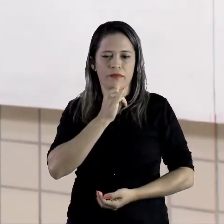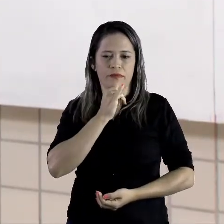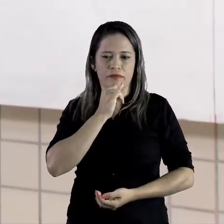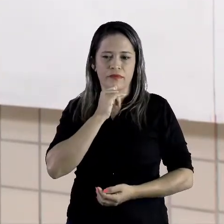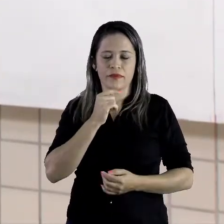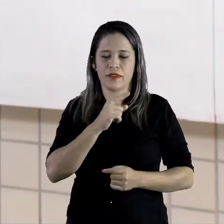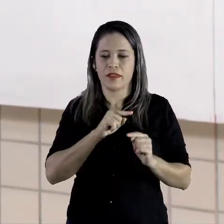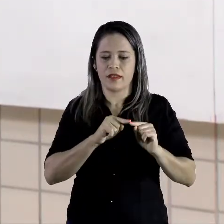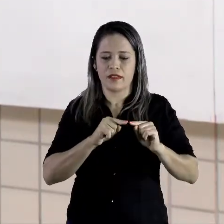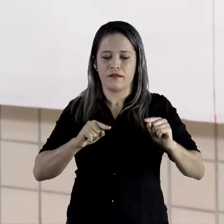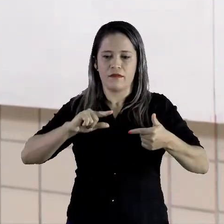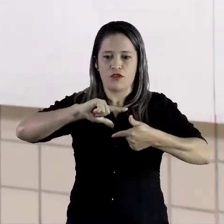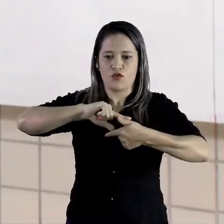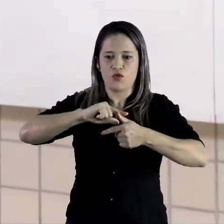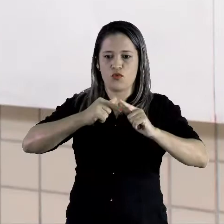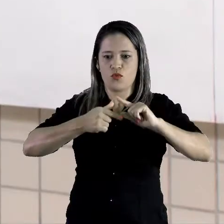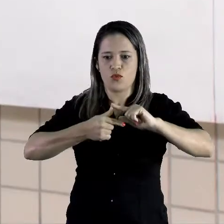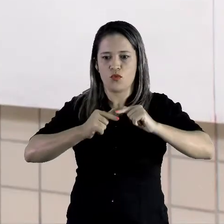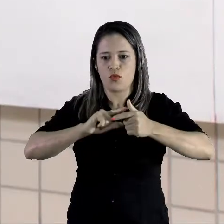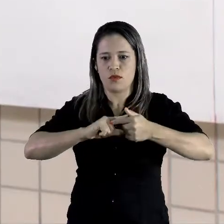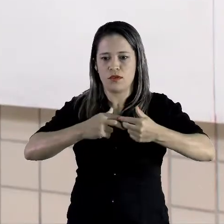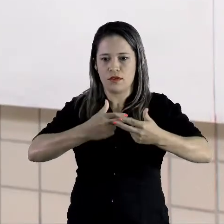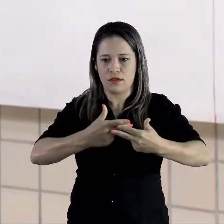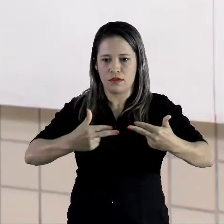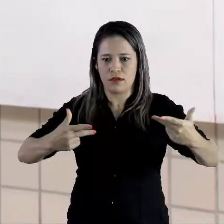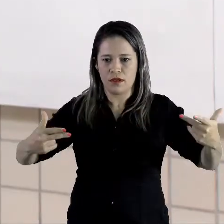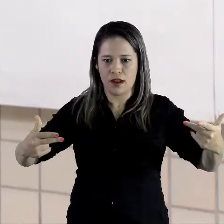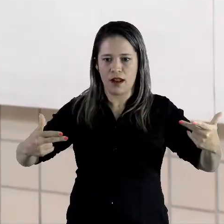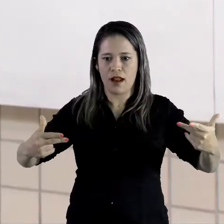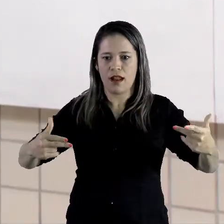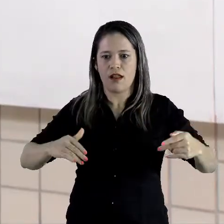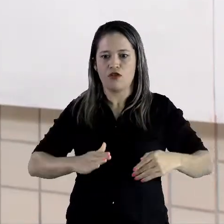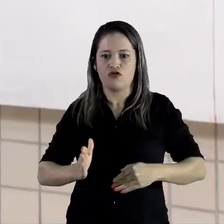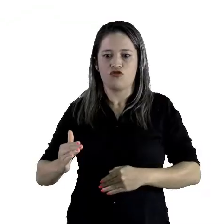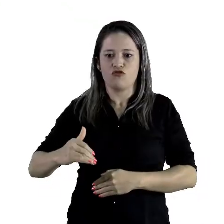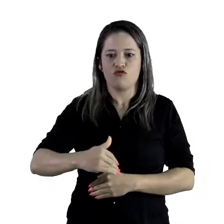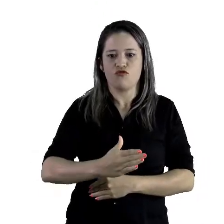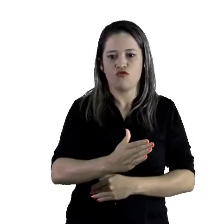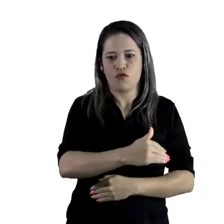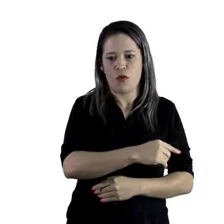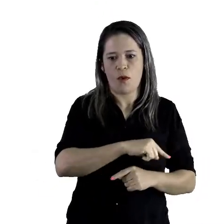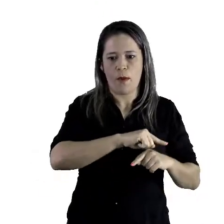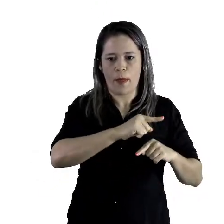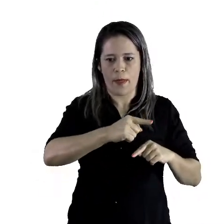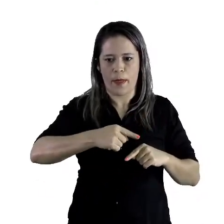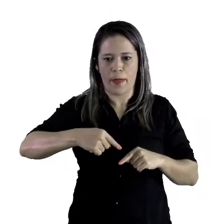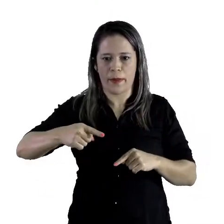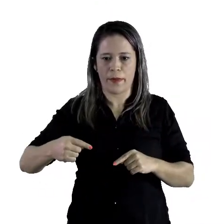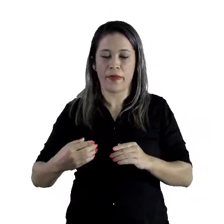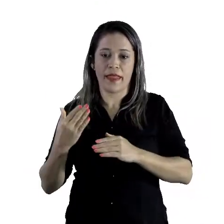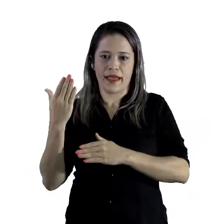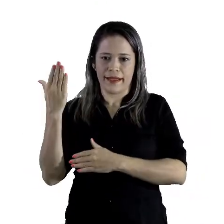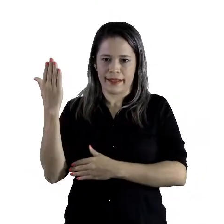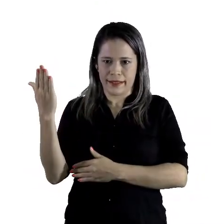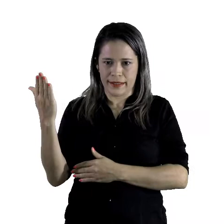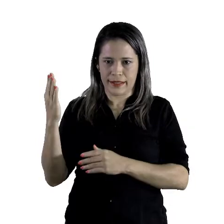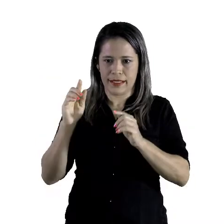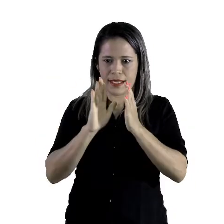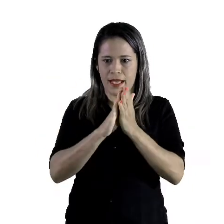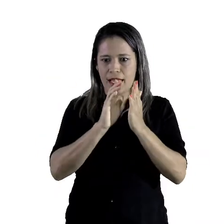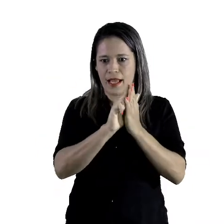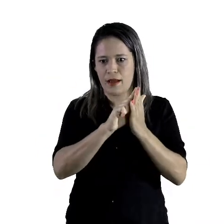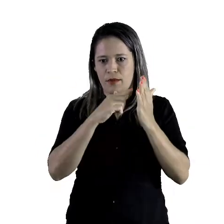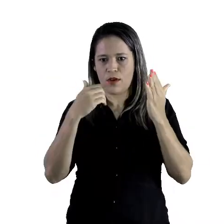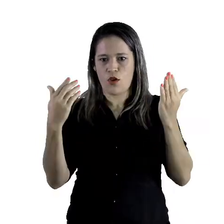geométricas com linhas curva. Na capa do livro Era Uma Vez Um